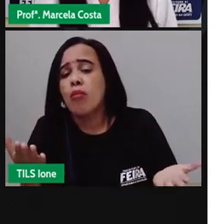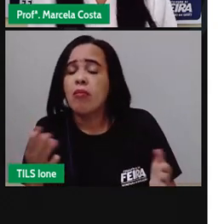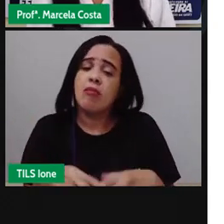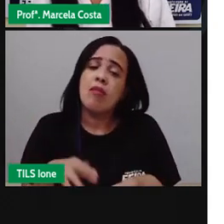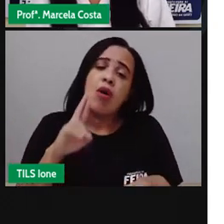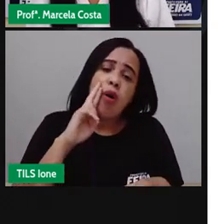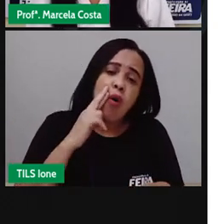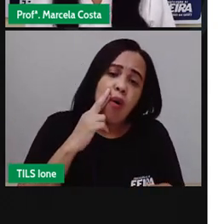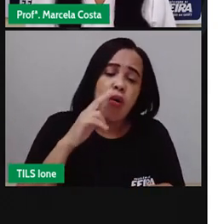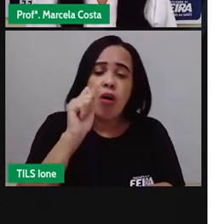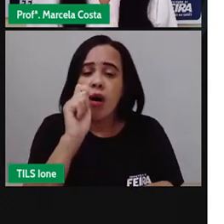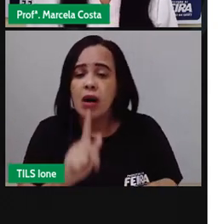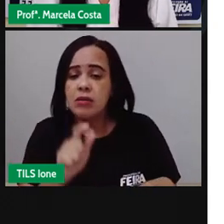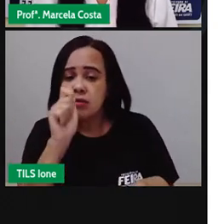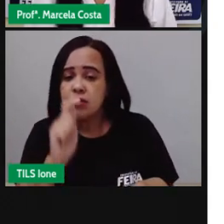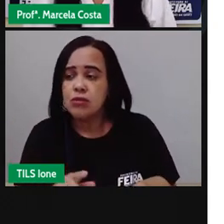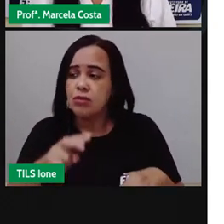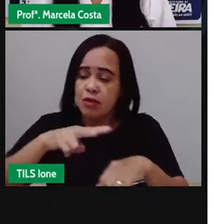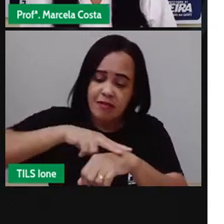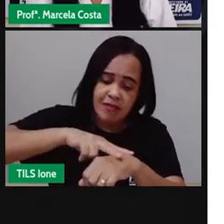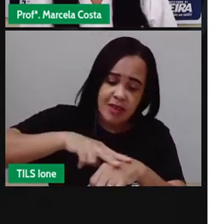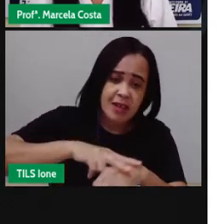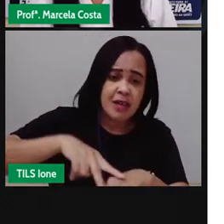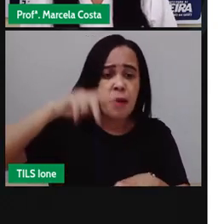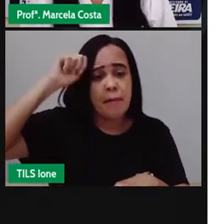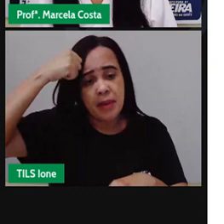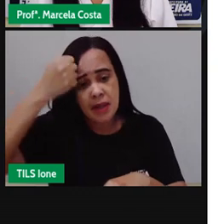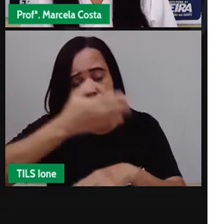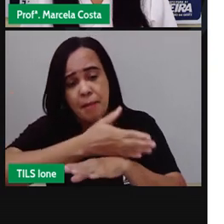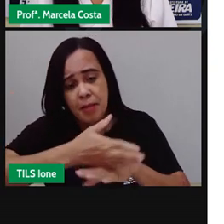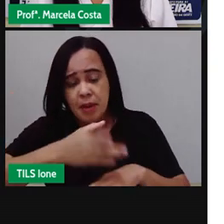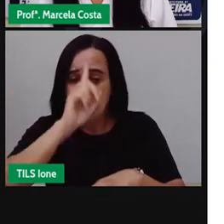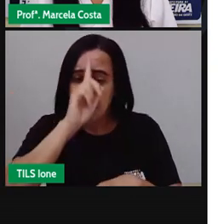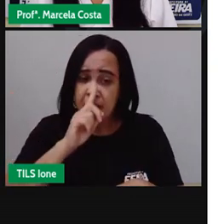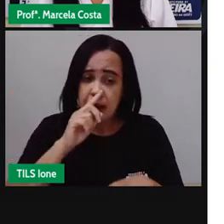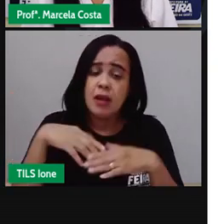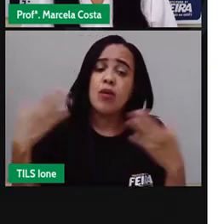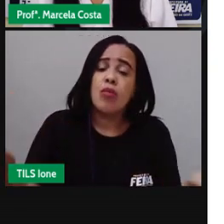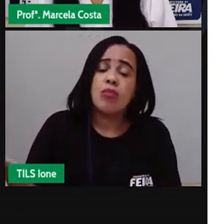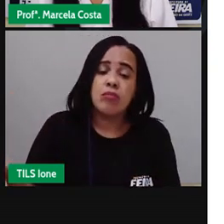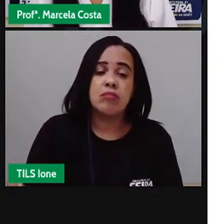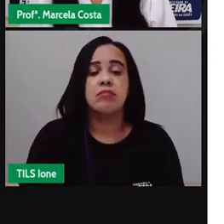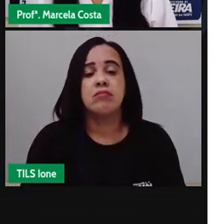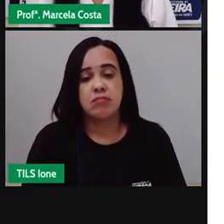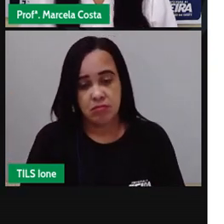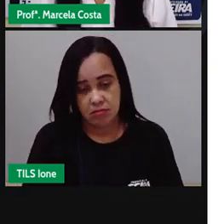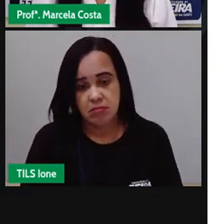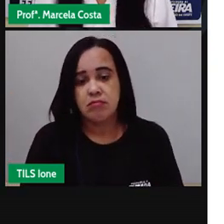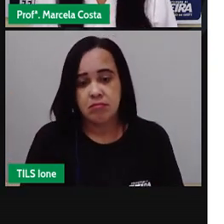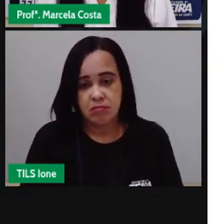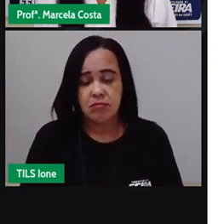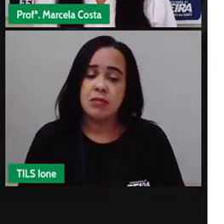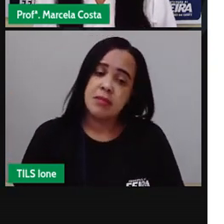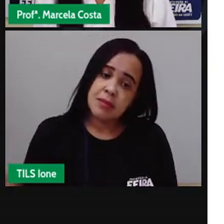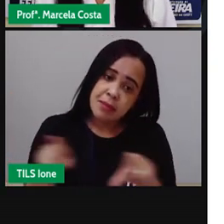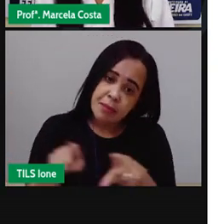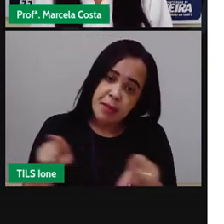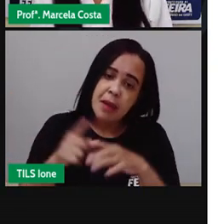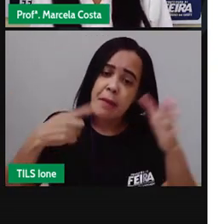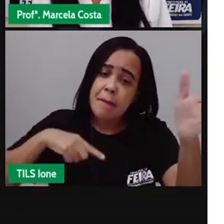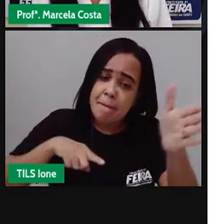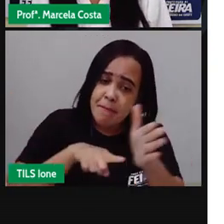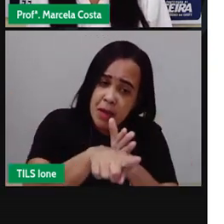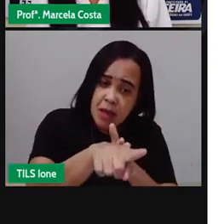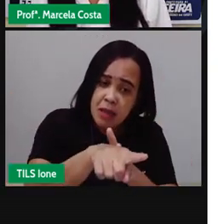azul verde preto branco amarelo você pode perguntar